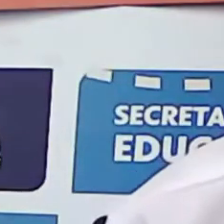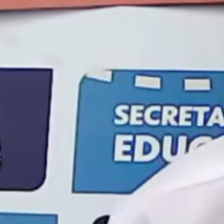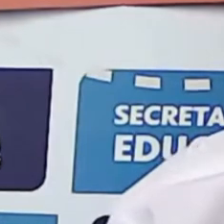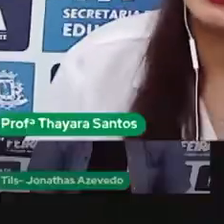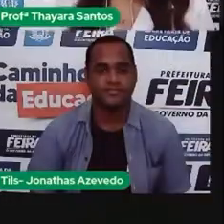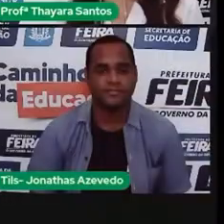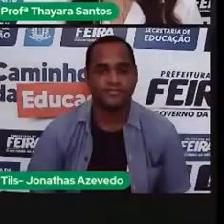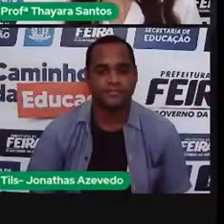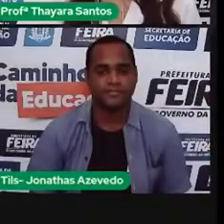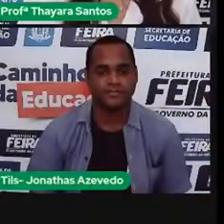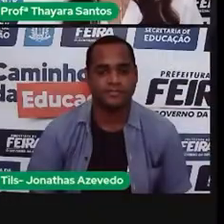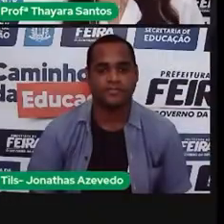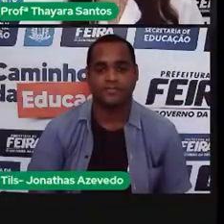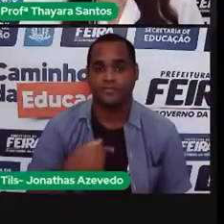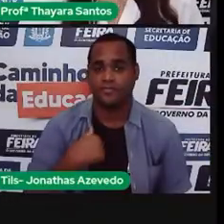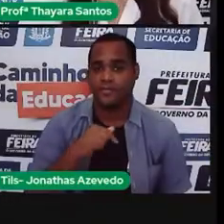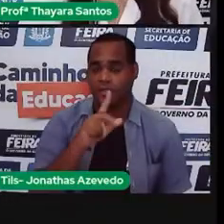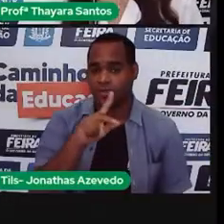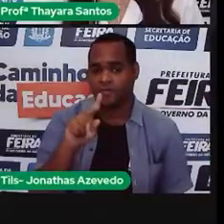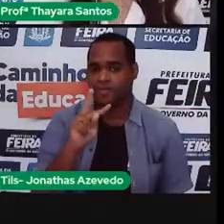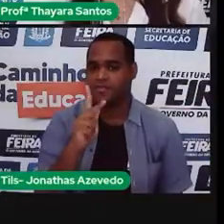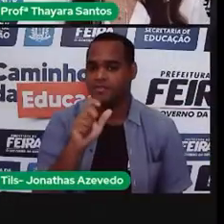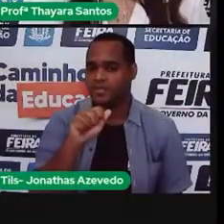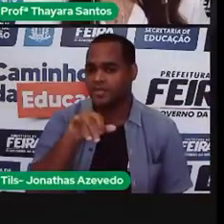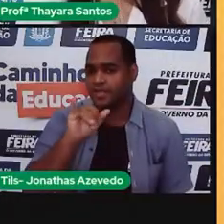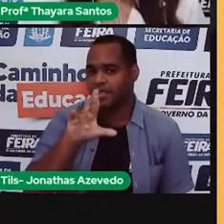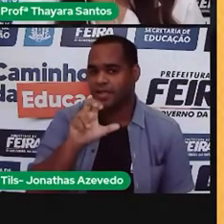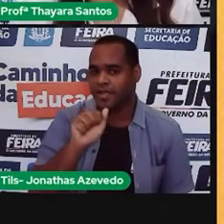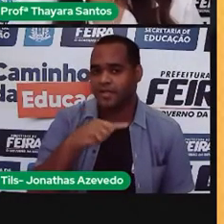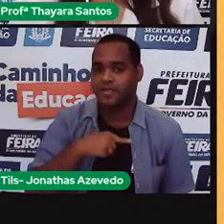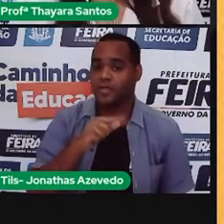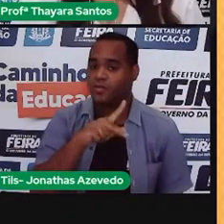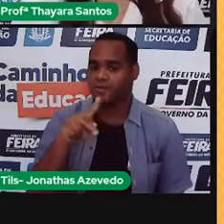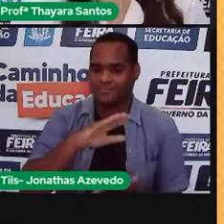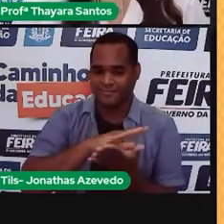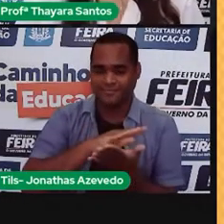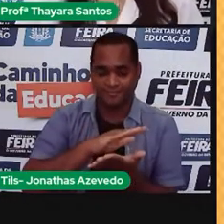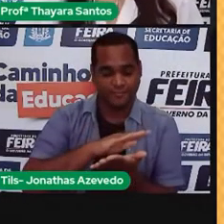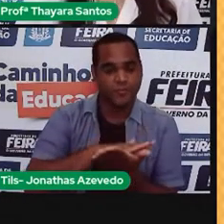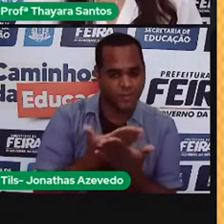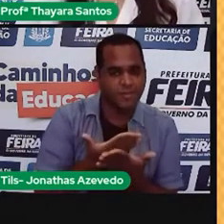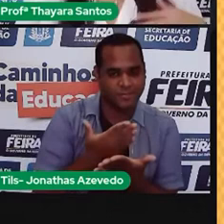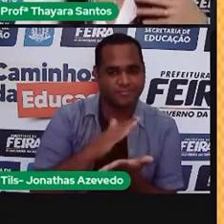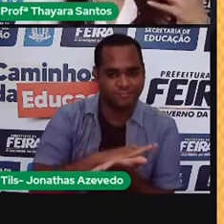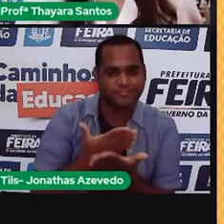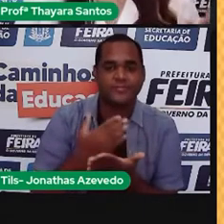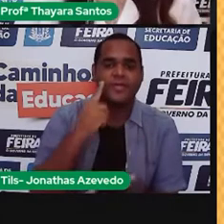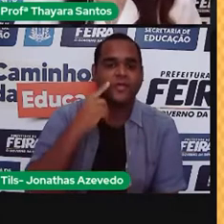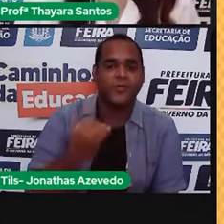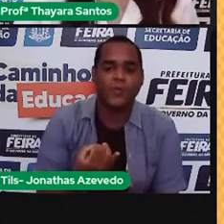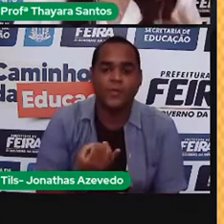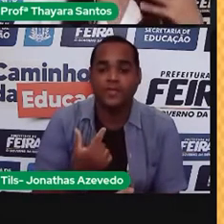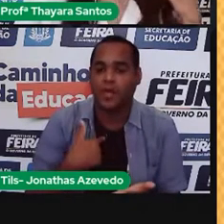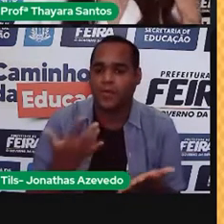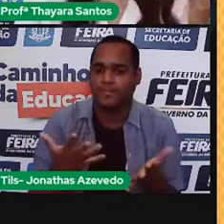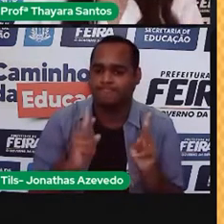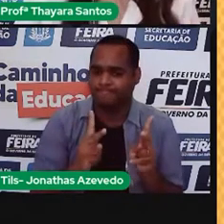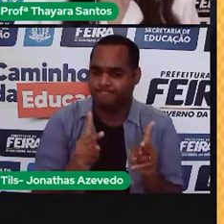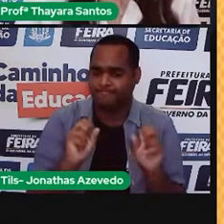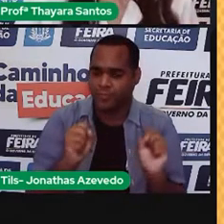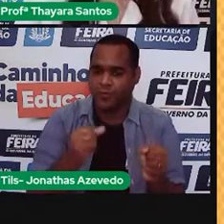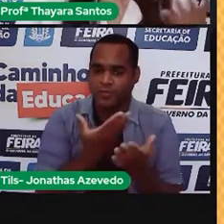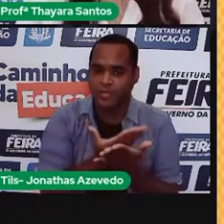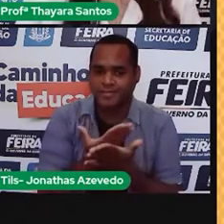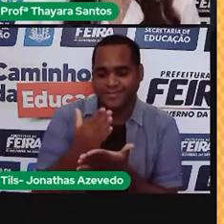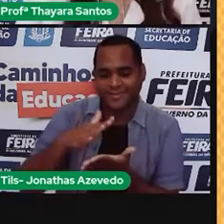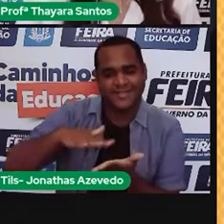Como eu já falei, eu sou a professora Taira Santos, a gente está com o intérprete de Jonatas aqui e vamos lá continuar os nossos estudos aqui na área de